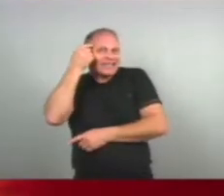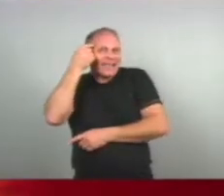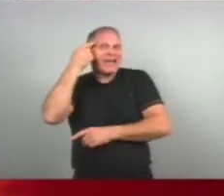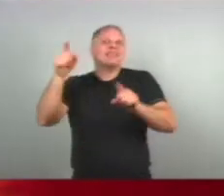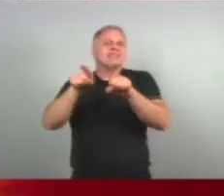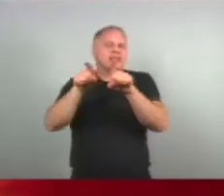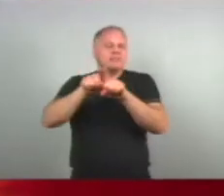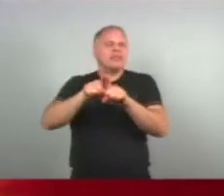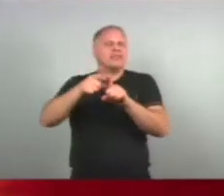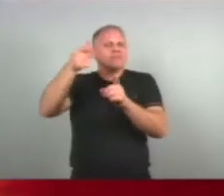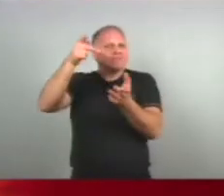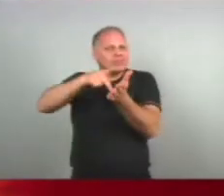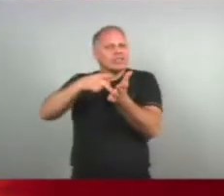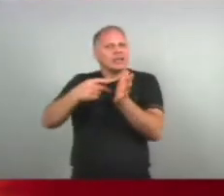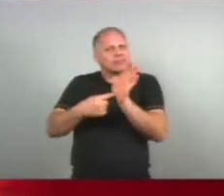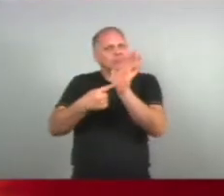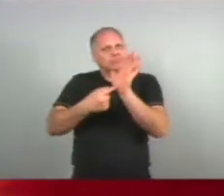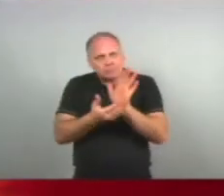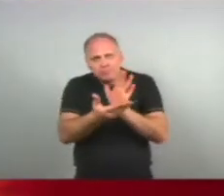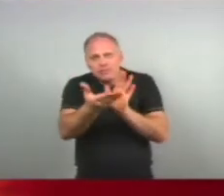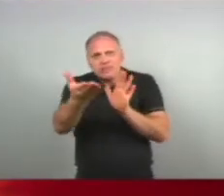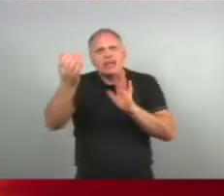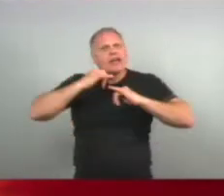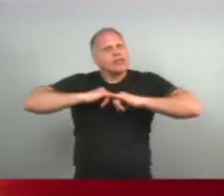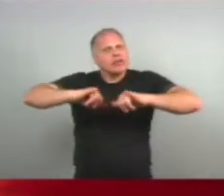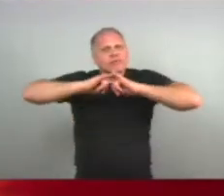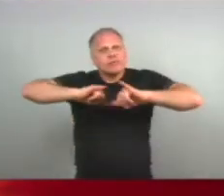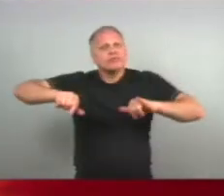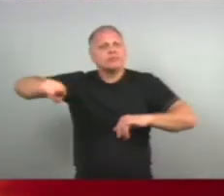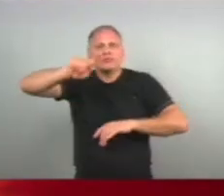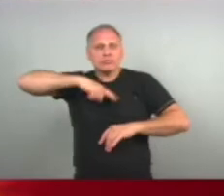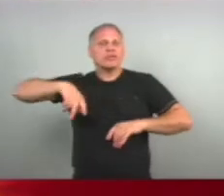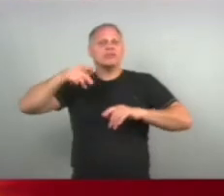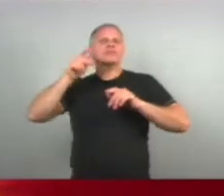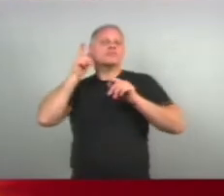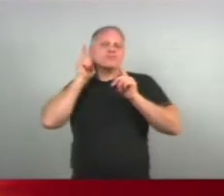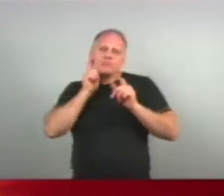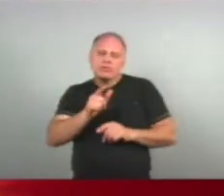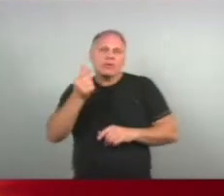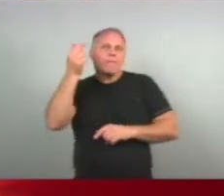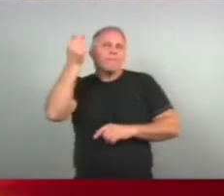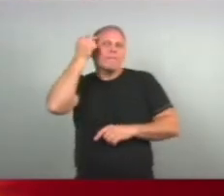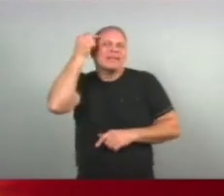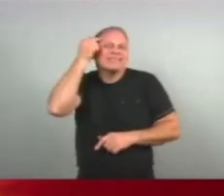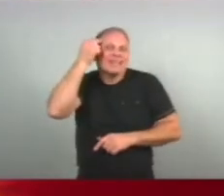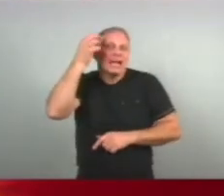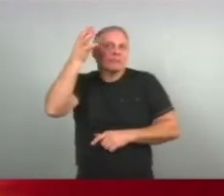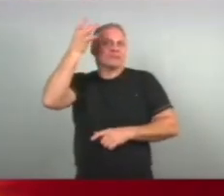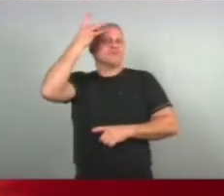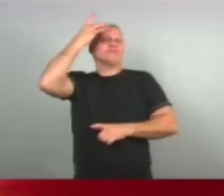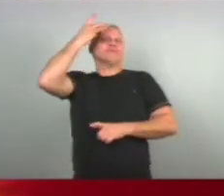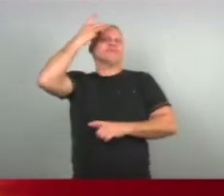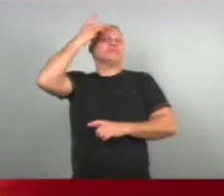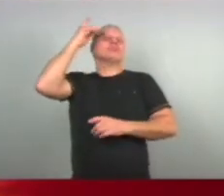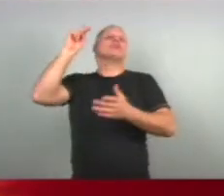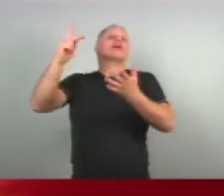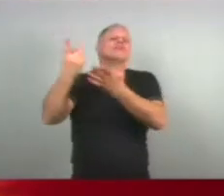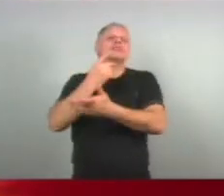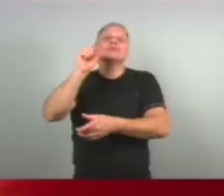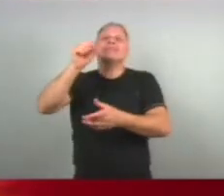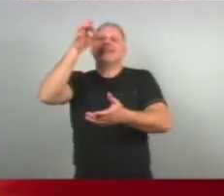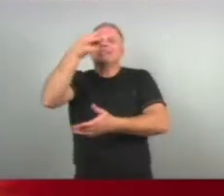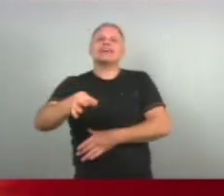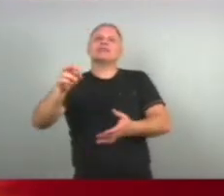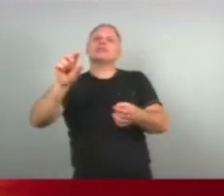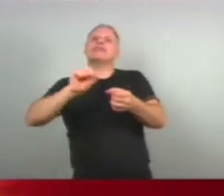realmente Trazer à tona Informações Para que as pessoas Tenham consciência Do que realmente Está acontecendo O que é certo O que é